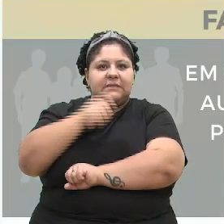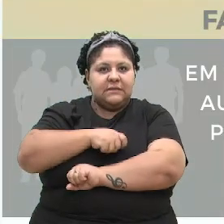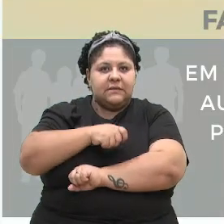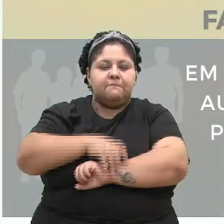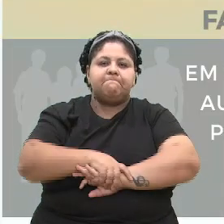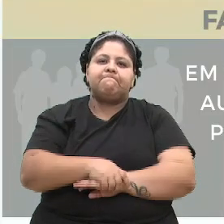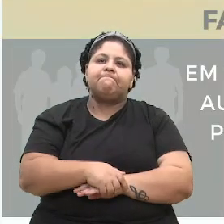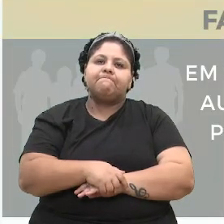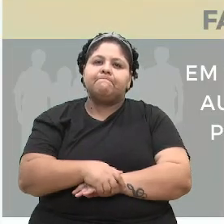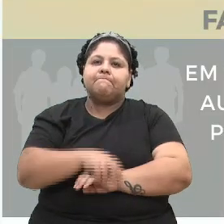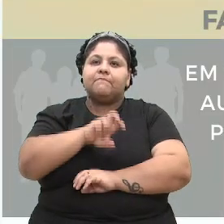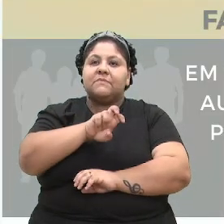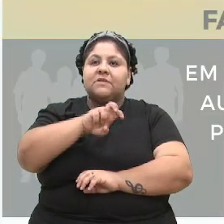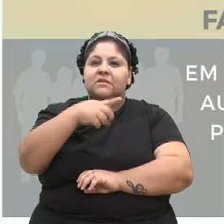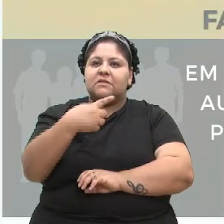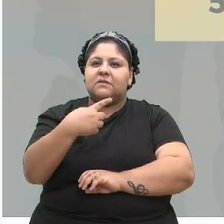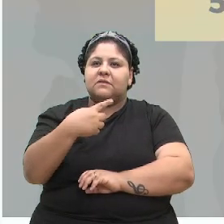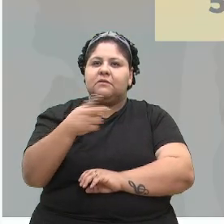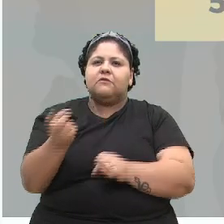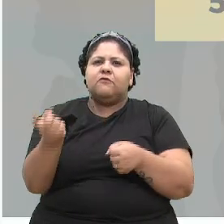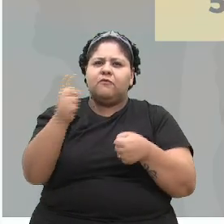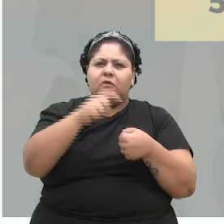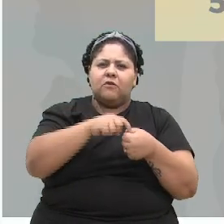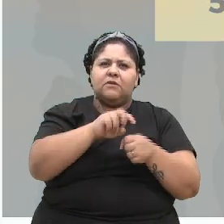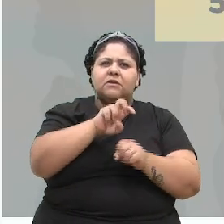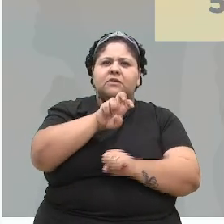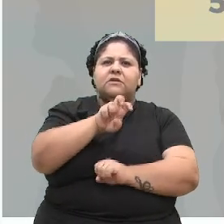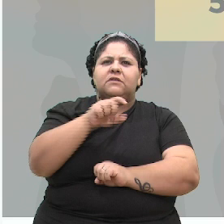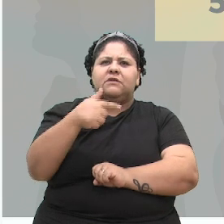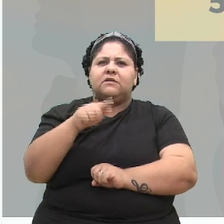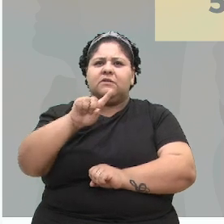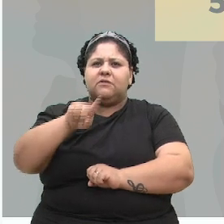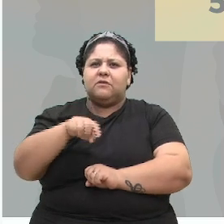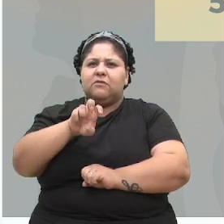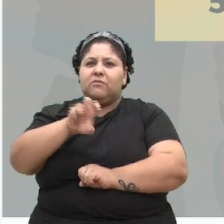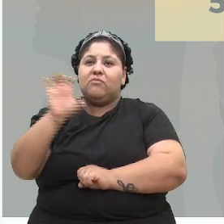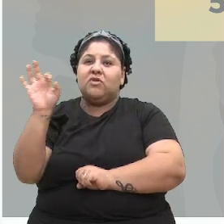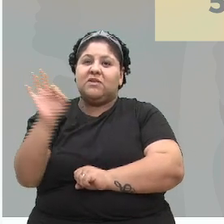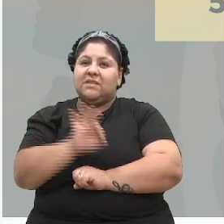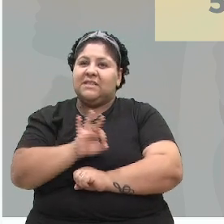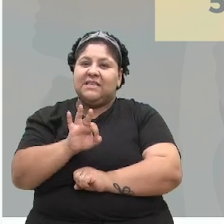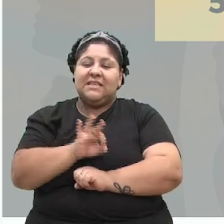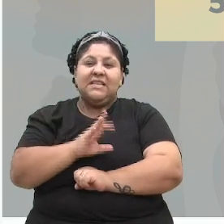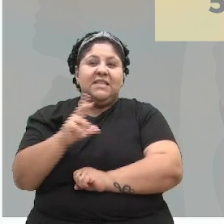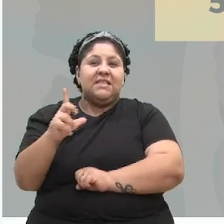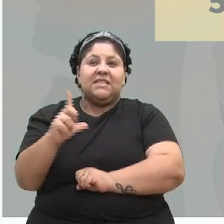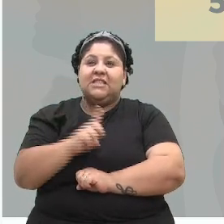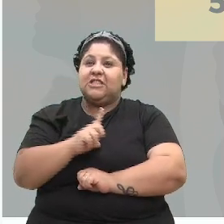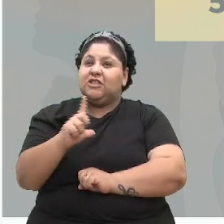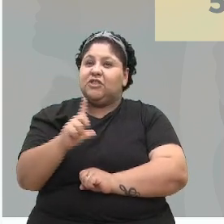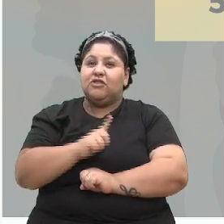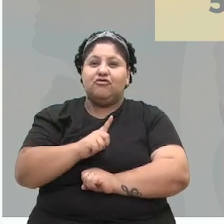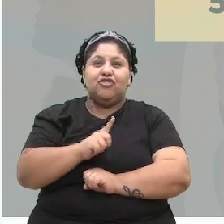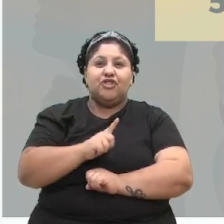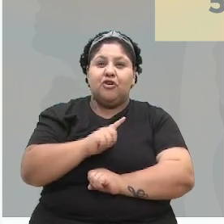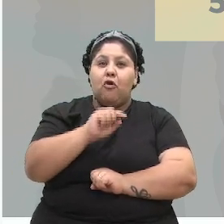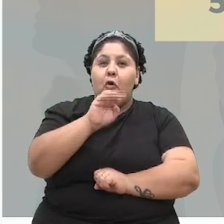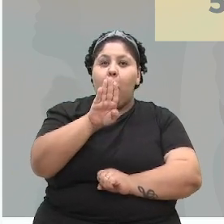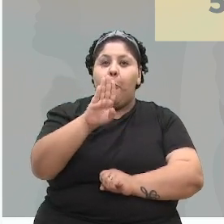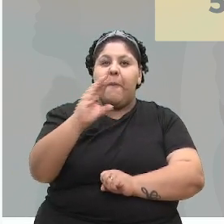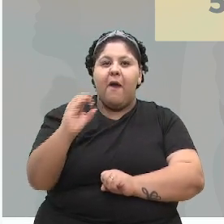E 57,5% não tinham o registro de